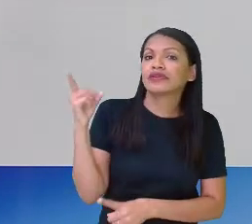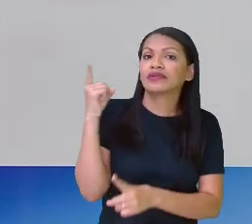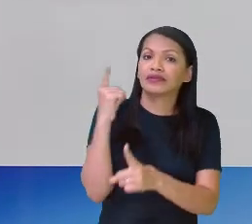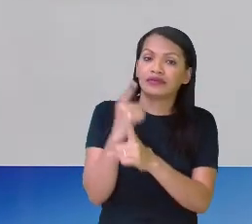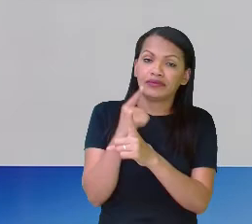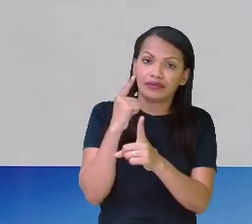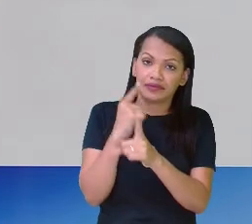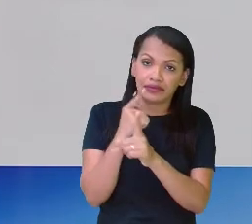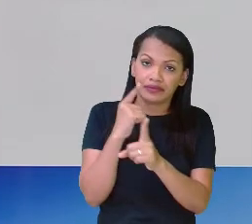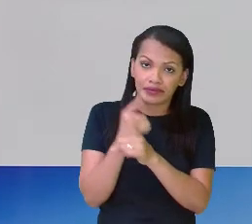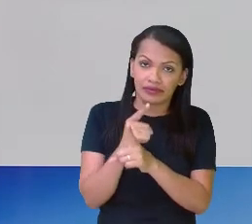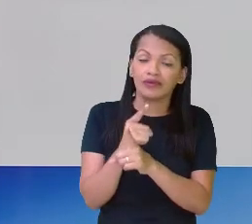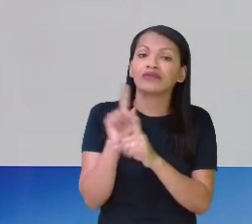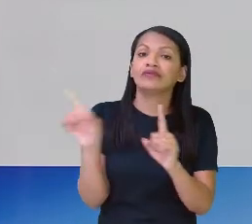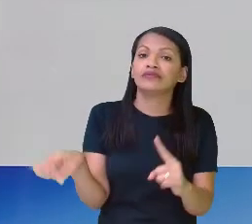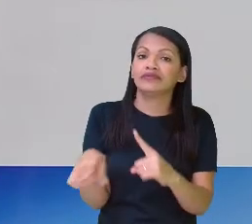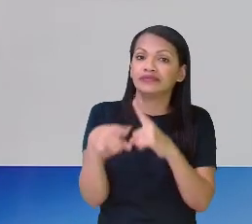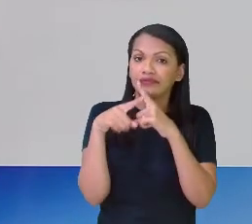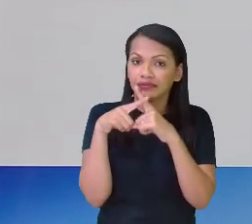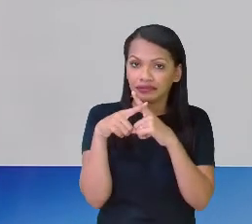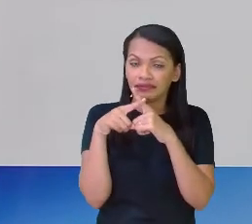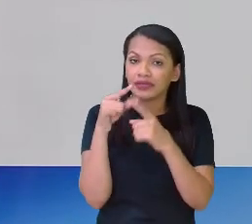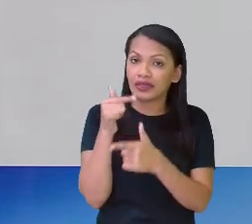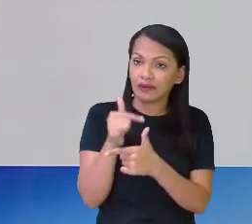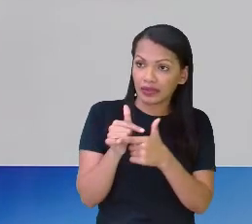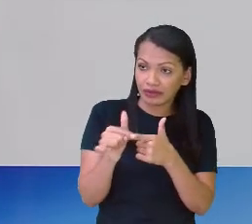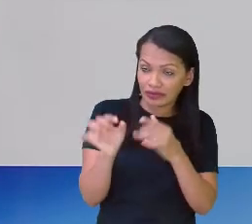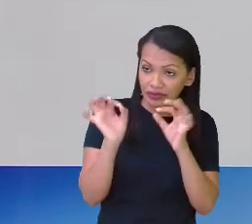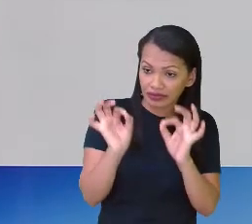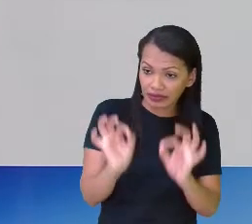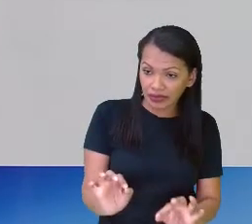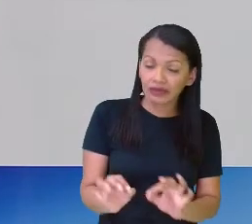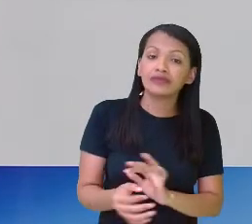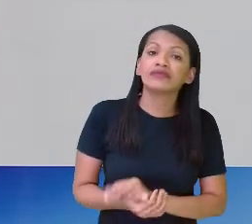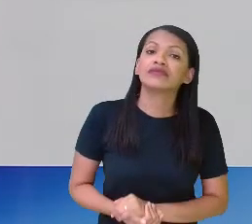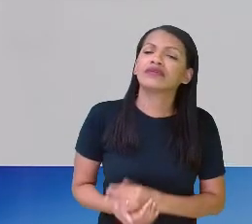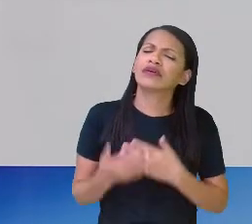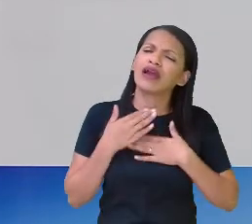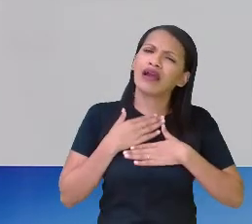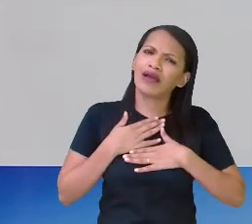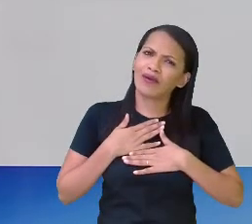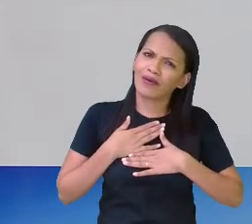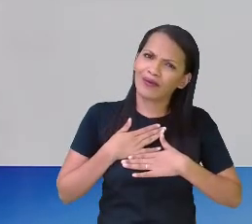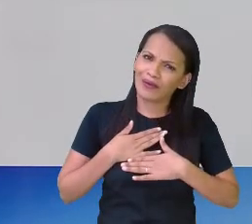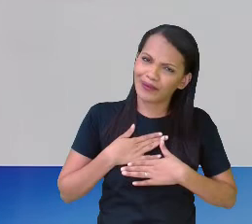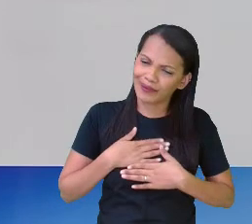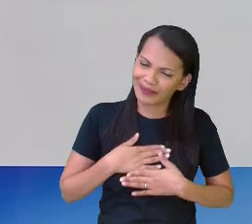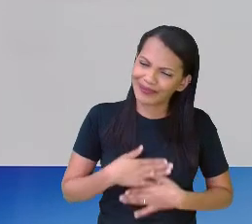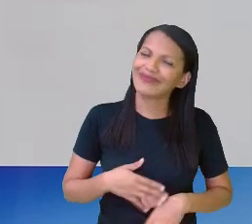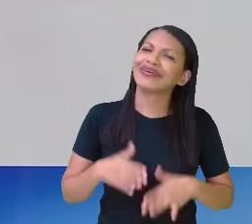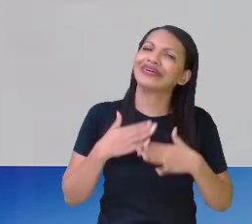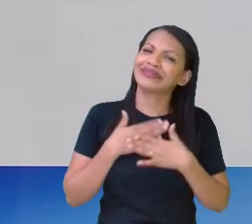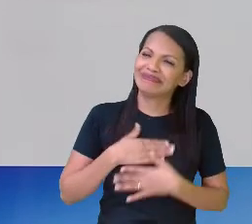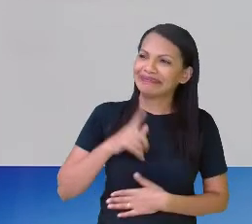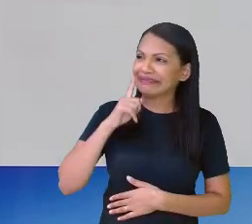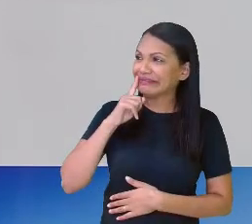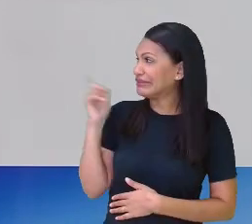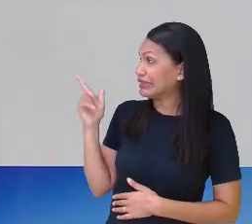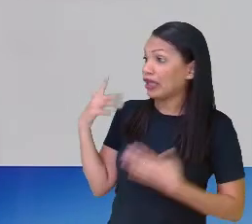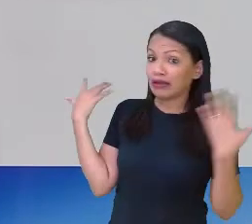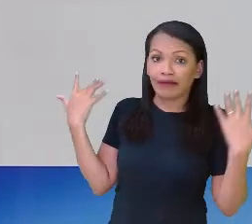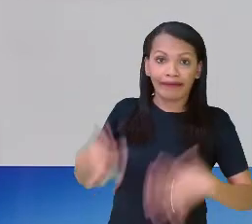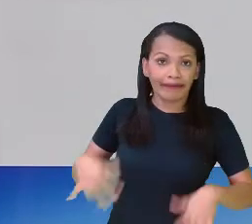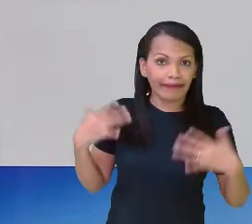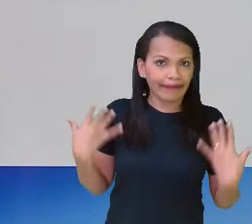a partir de multiplicação e divisão. calma, claro que se você já tem um